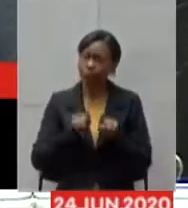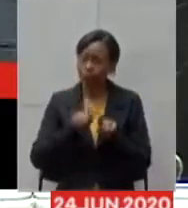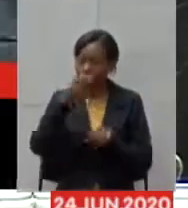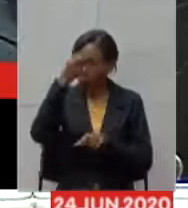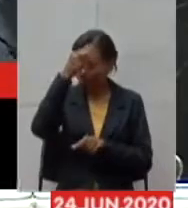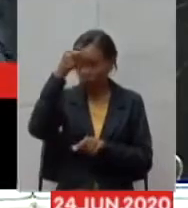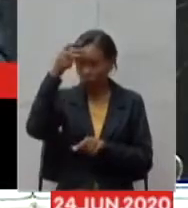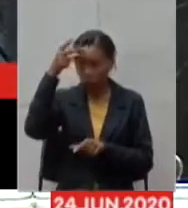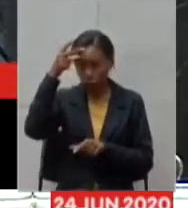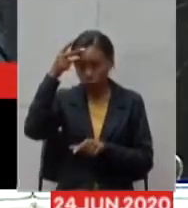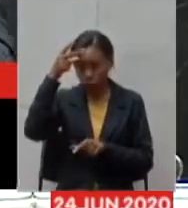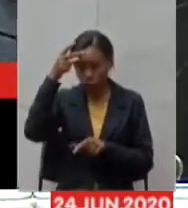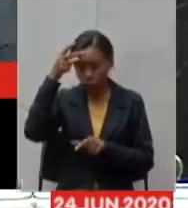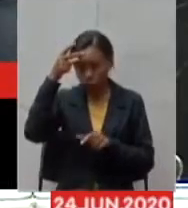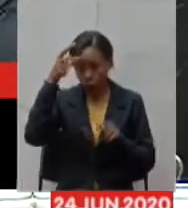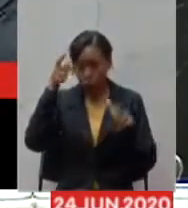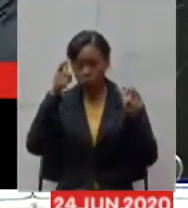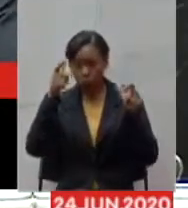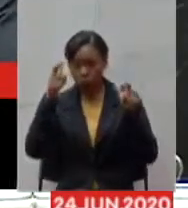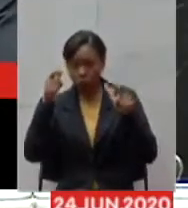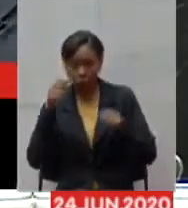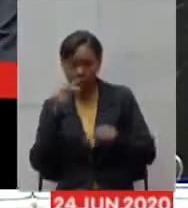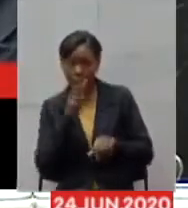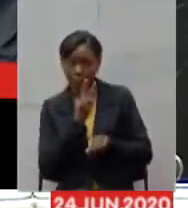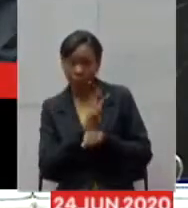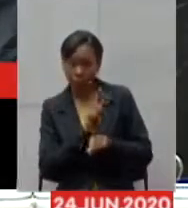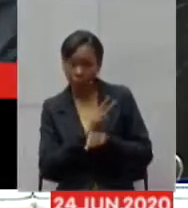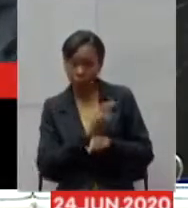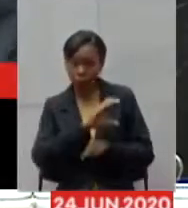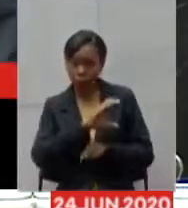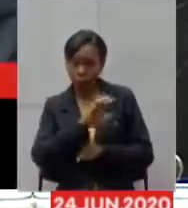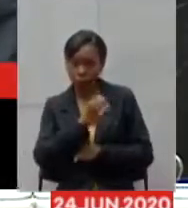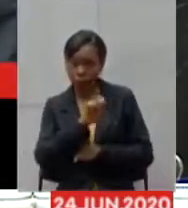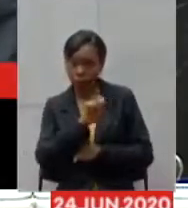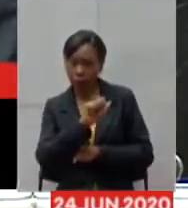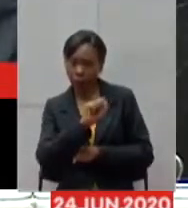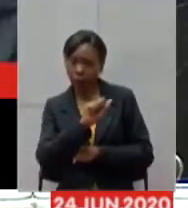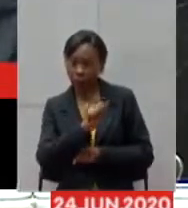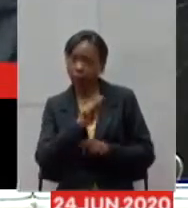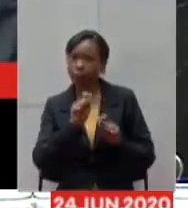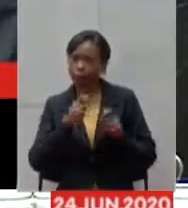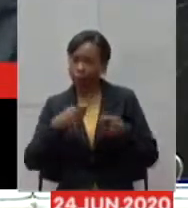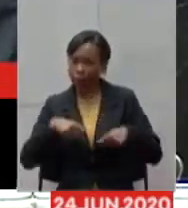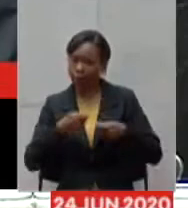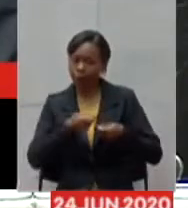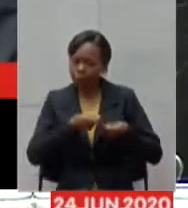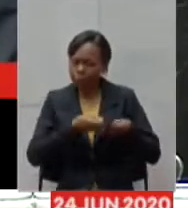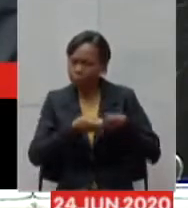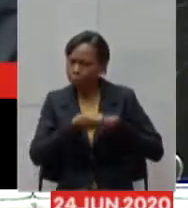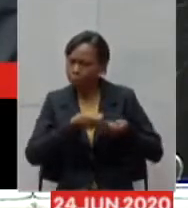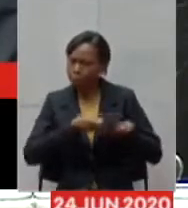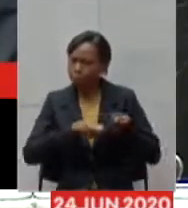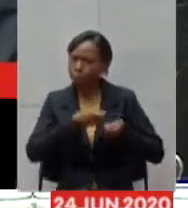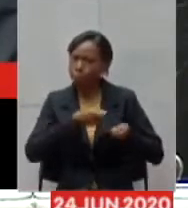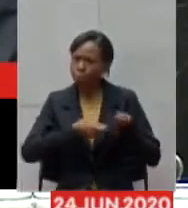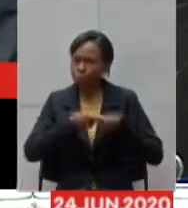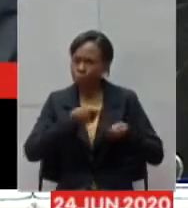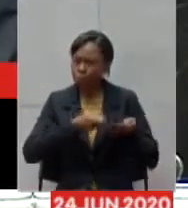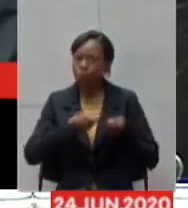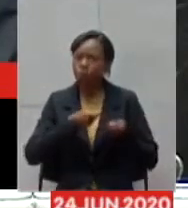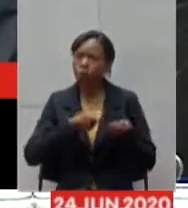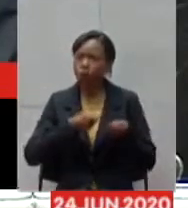cedia o CEAS manter essa avaliação manter o controle para que a gente